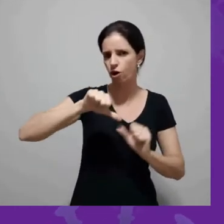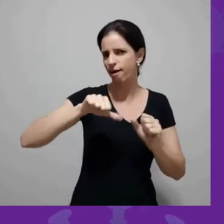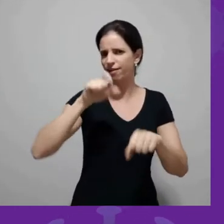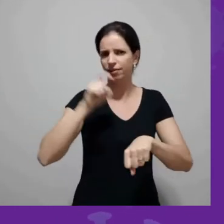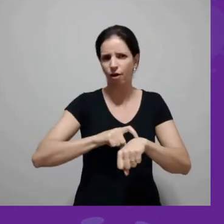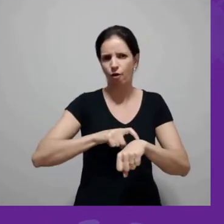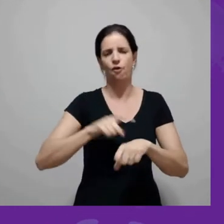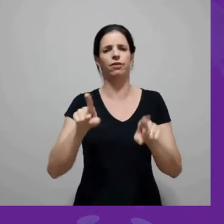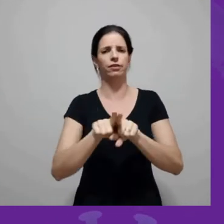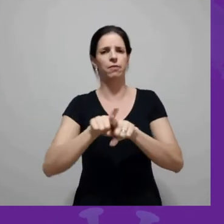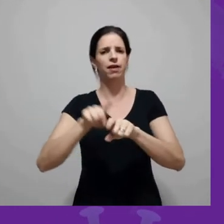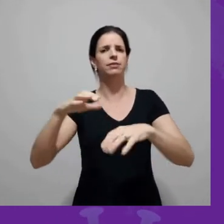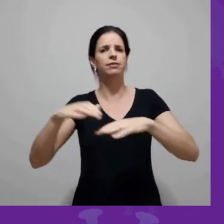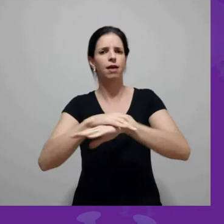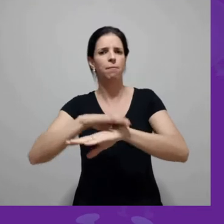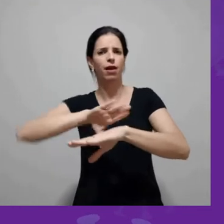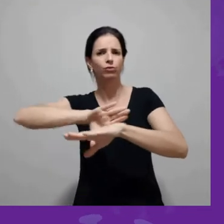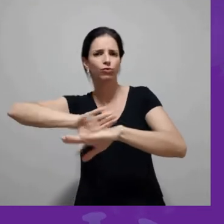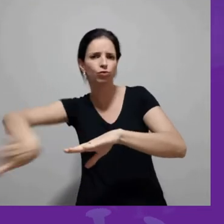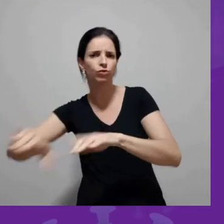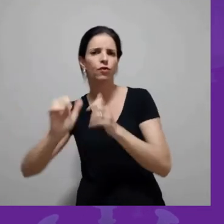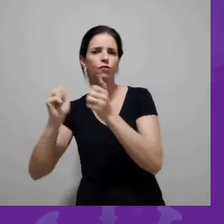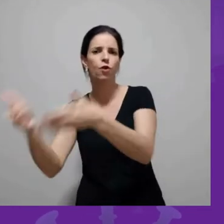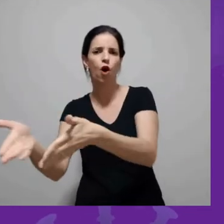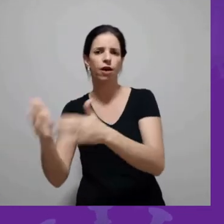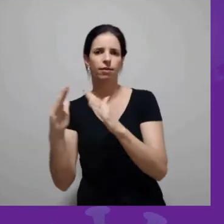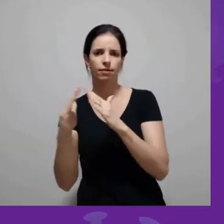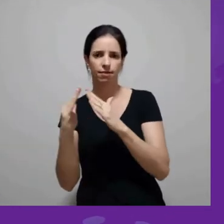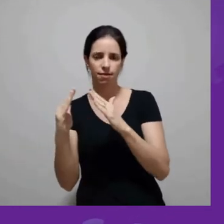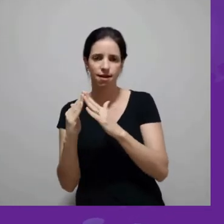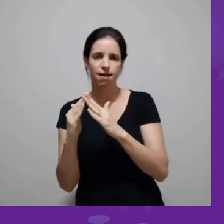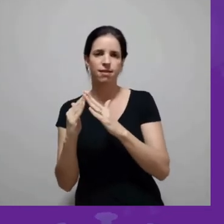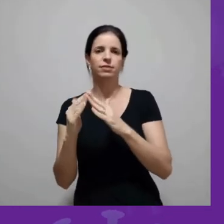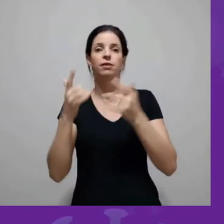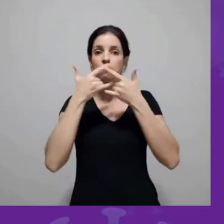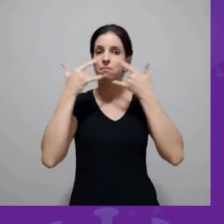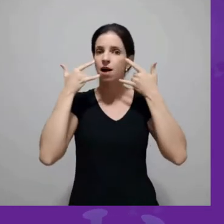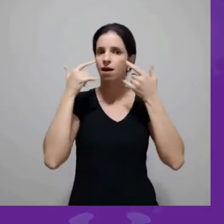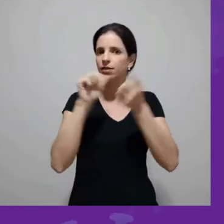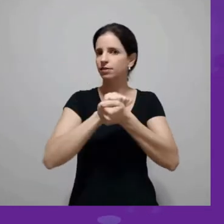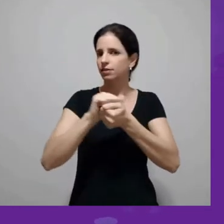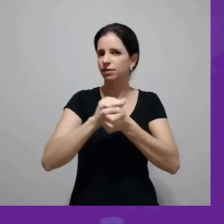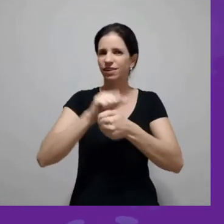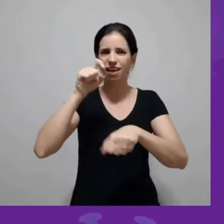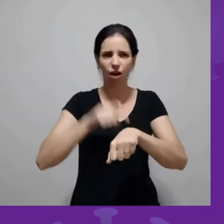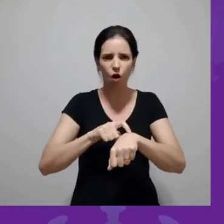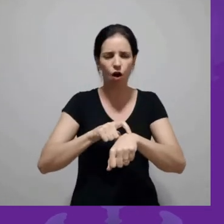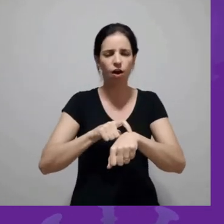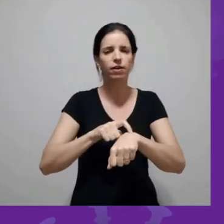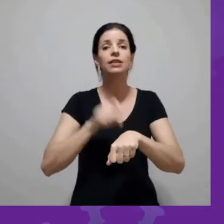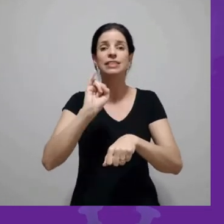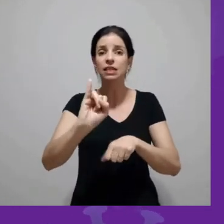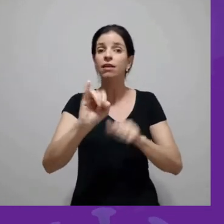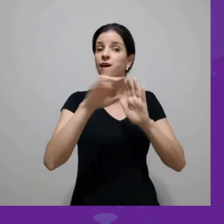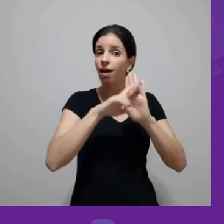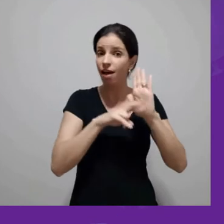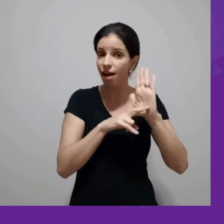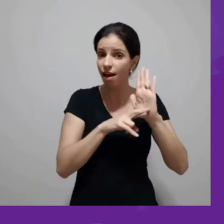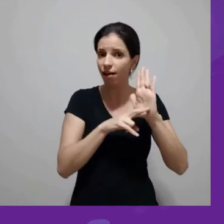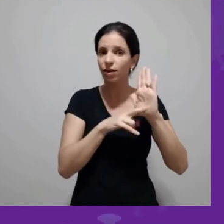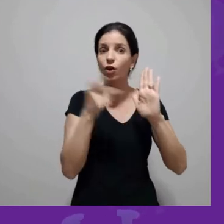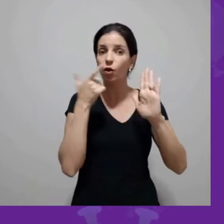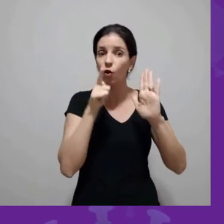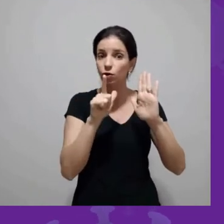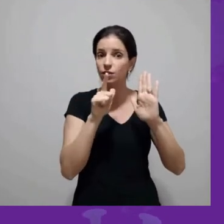fora, colocar a máscara para lavar imediatamente, quer dizer, se tiver todos esses cuidados, dá para a pessoa